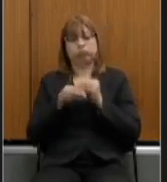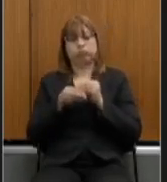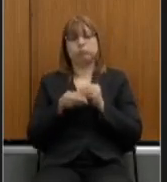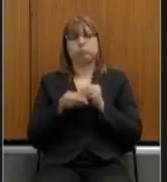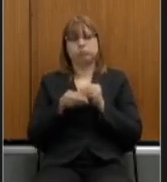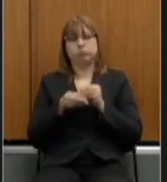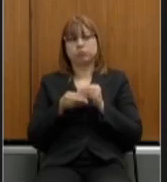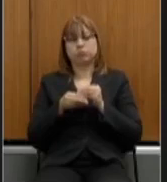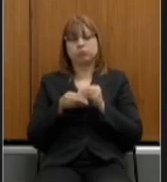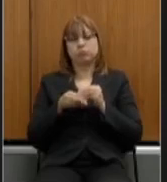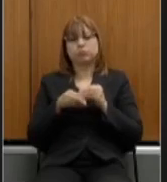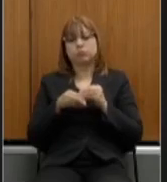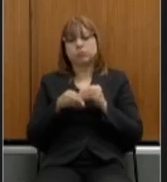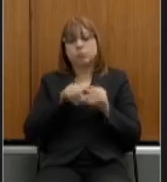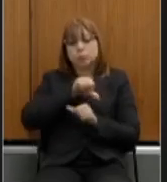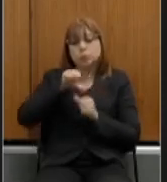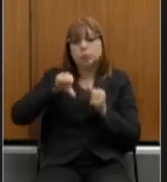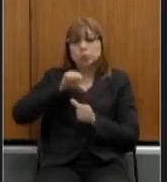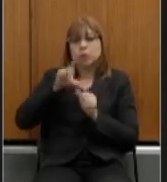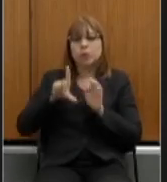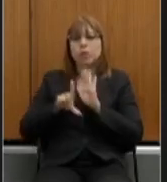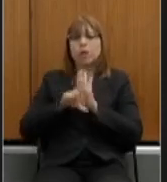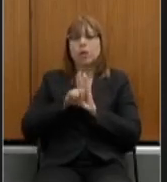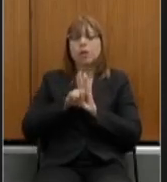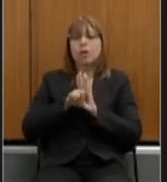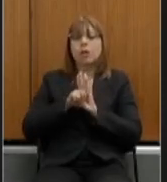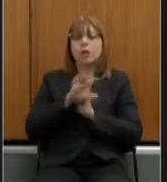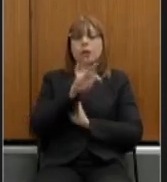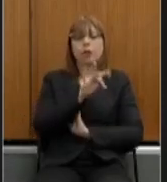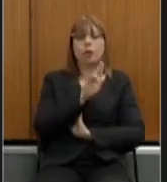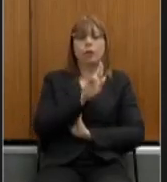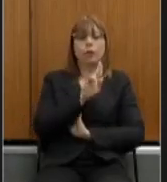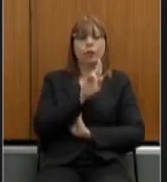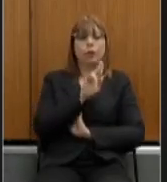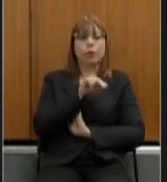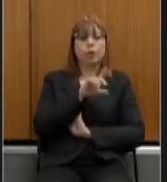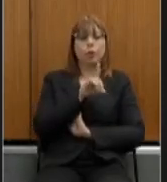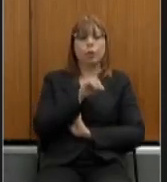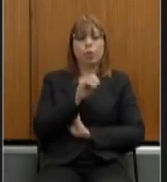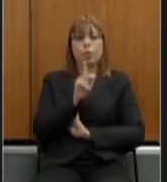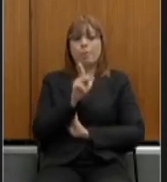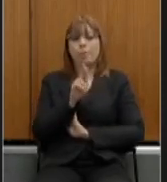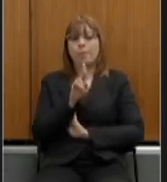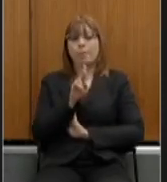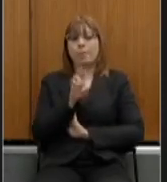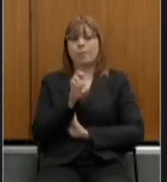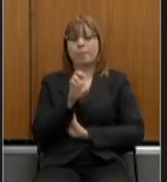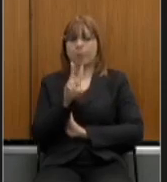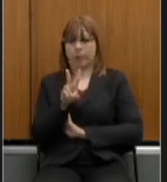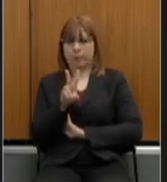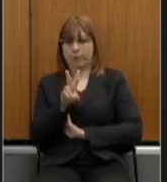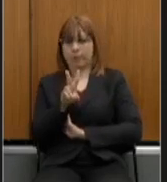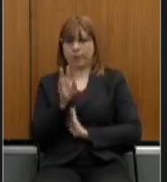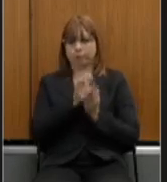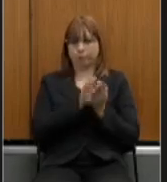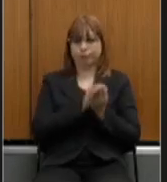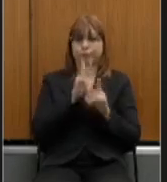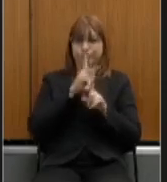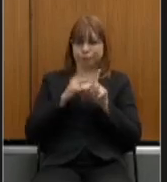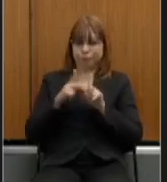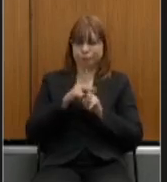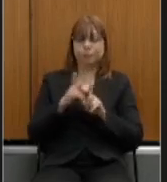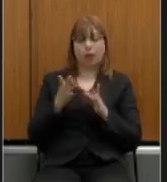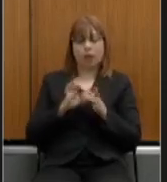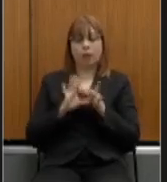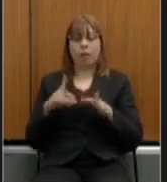alterou então a lei do fundo prev e que nos permitiu nós